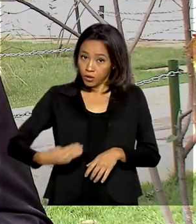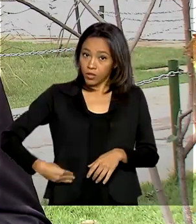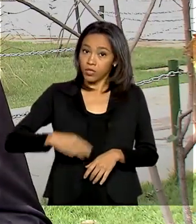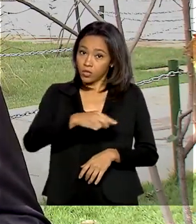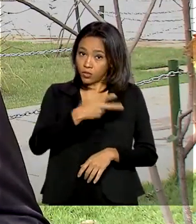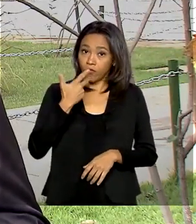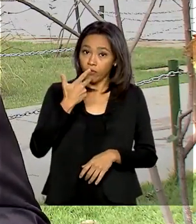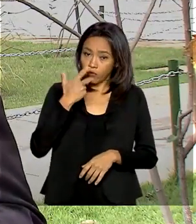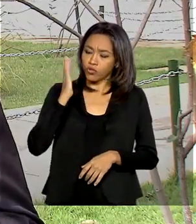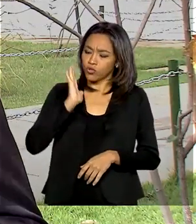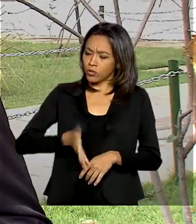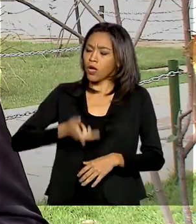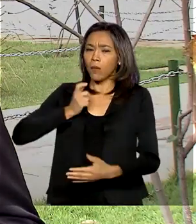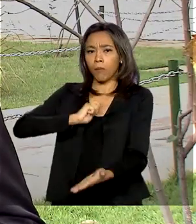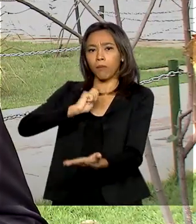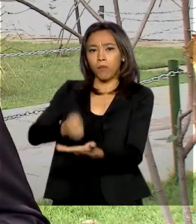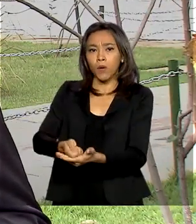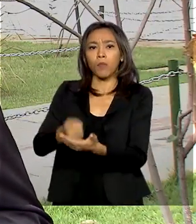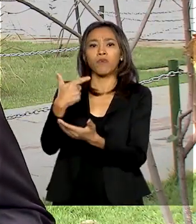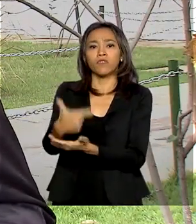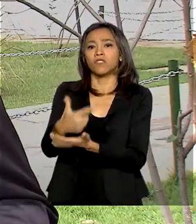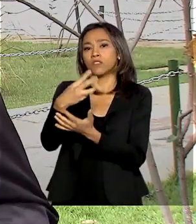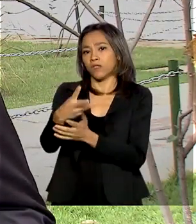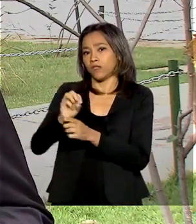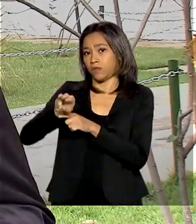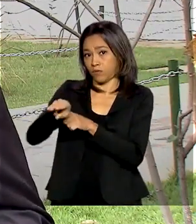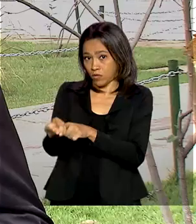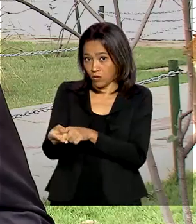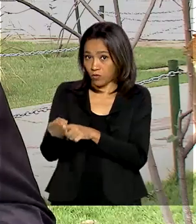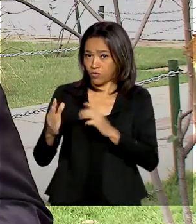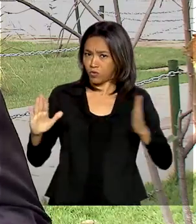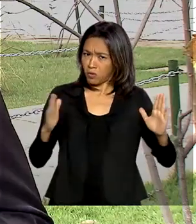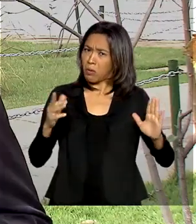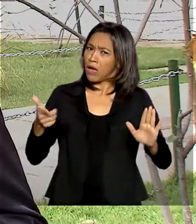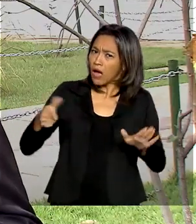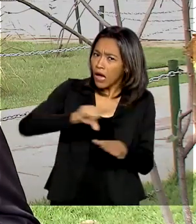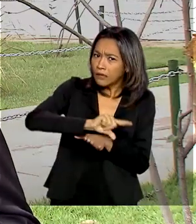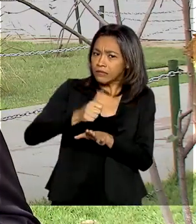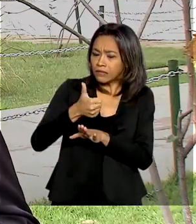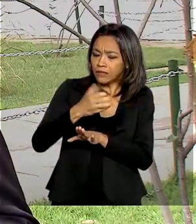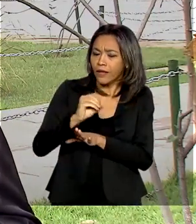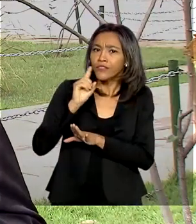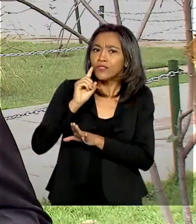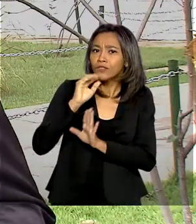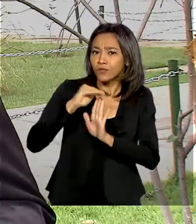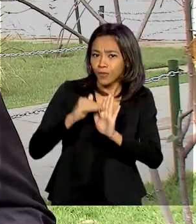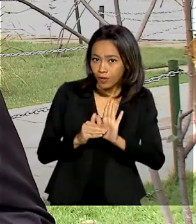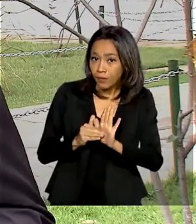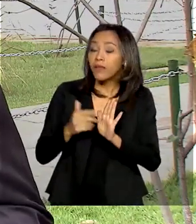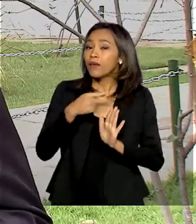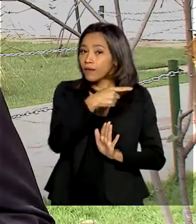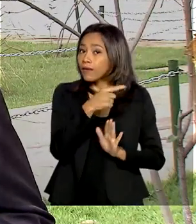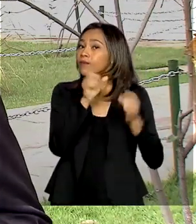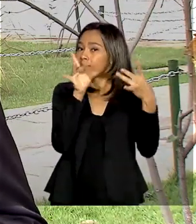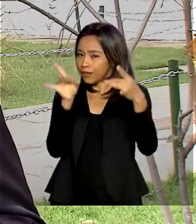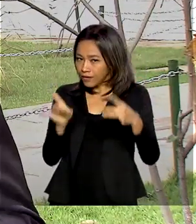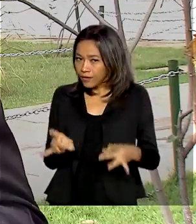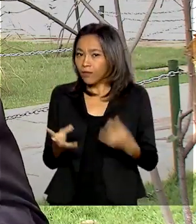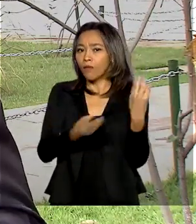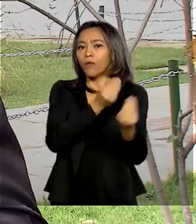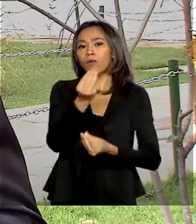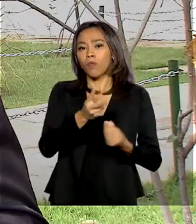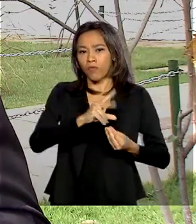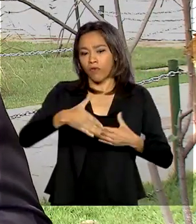governo pagou o auxílio para 23 milhões de brasileiros em menos de 10 dias de vigência do programa. Ele também detalhou como será o